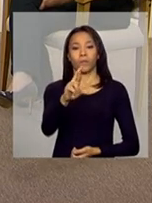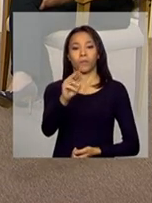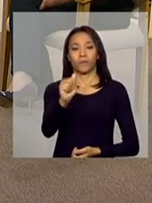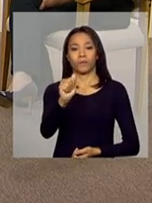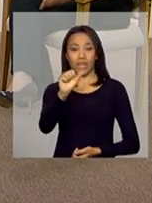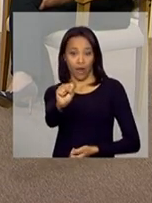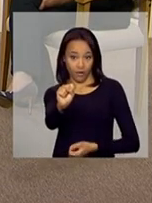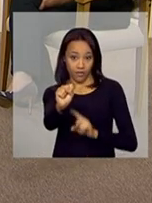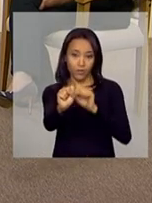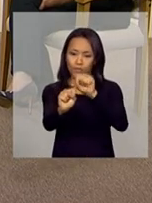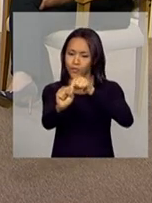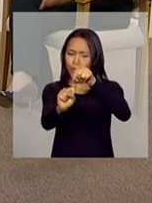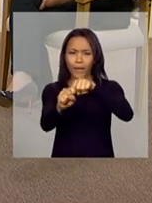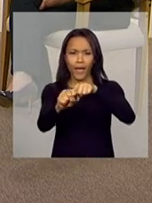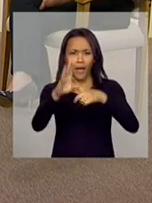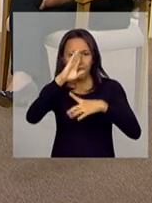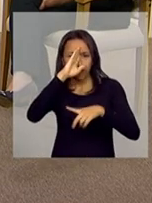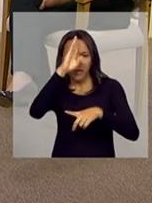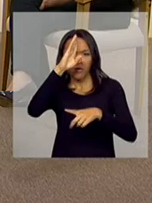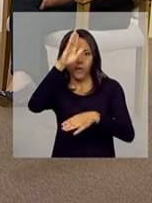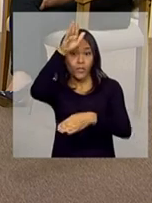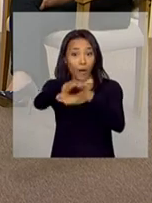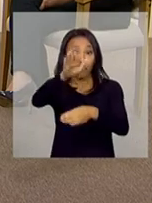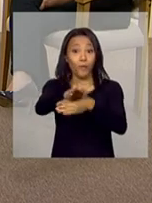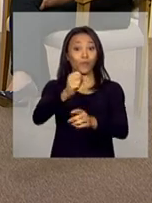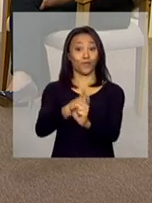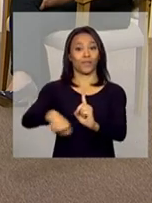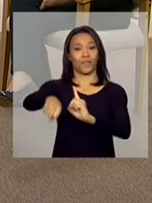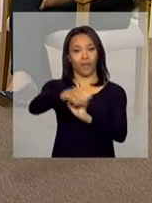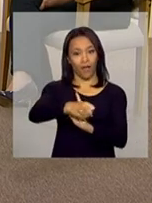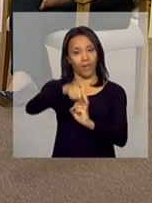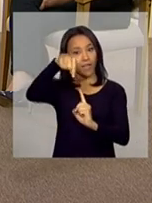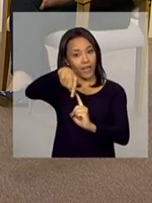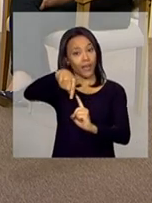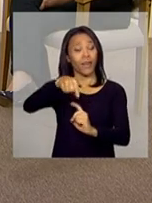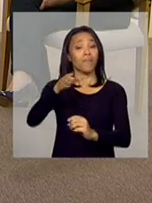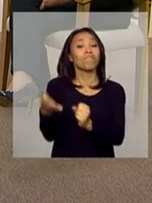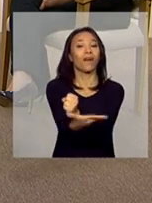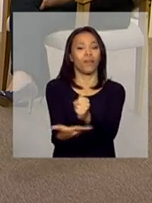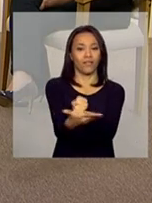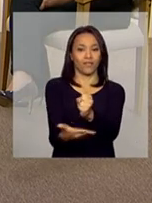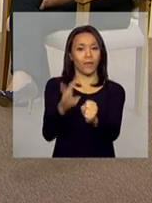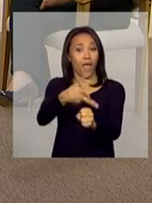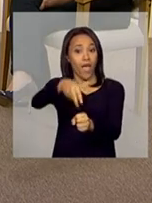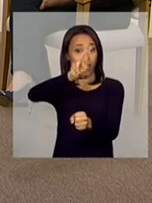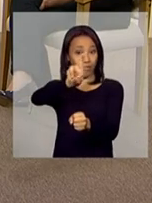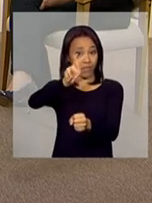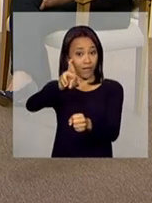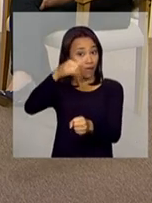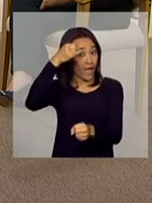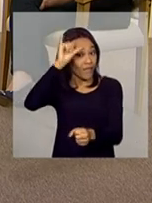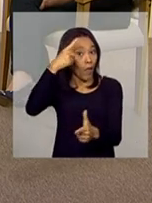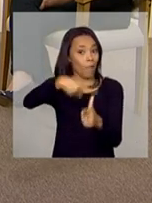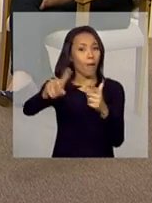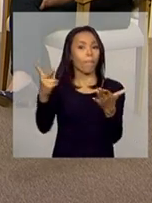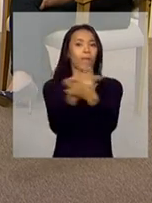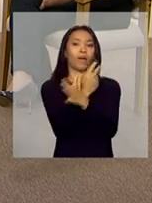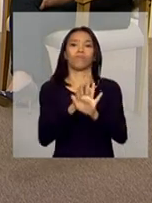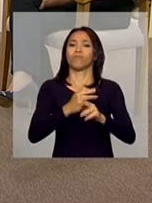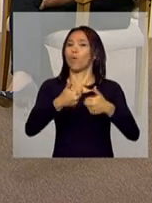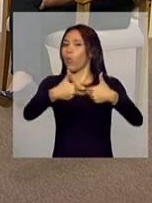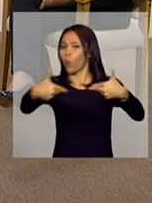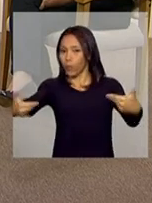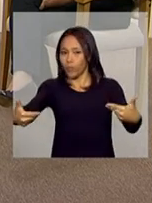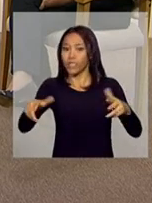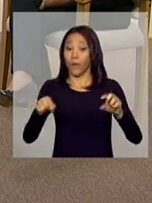O CRAS é o Centro de Referência de Assistência Social, que é uma unidade da proteção social básica, responsável pela prevenção. Então, é importante que, a